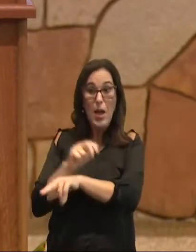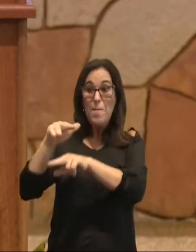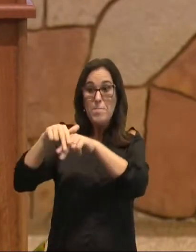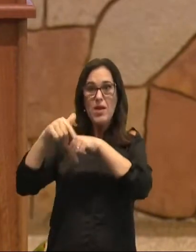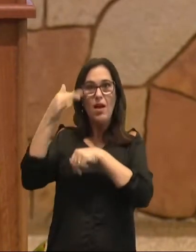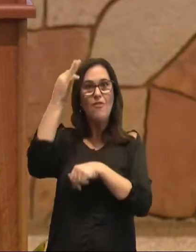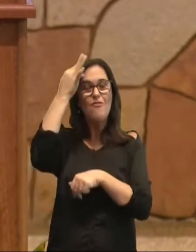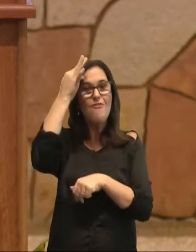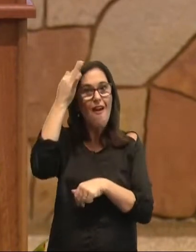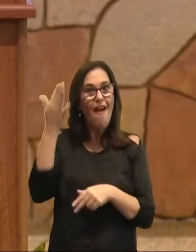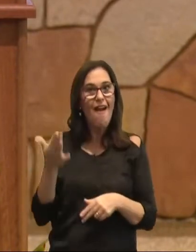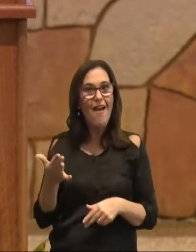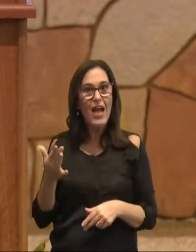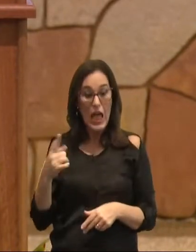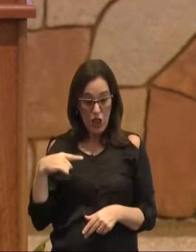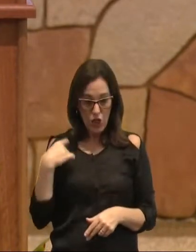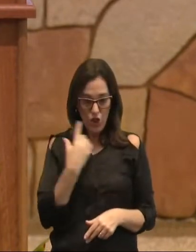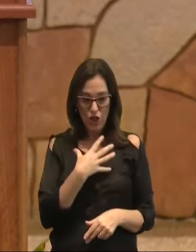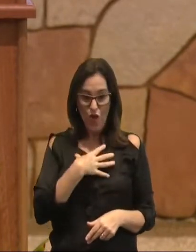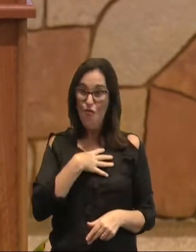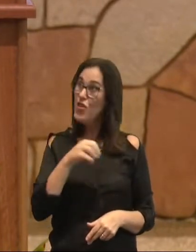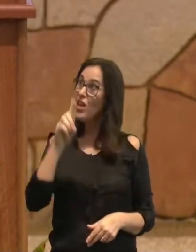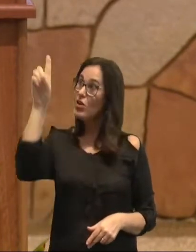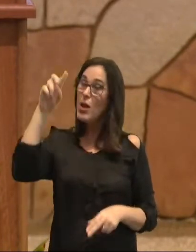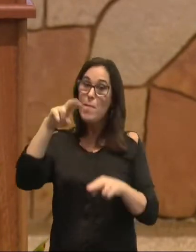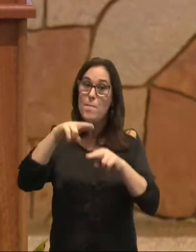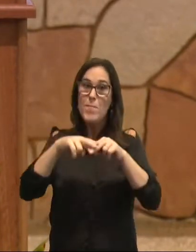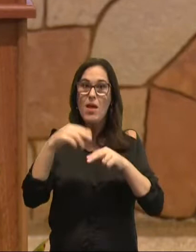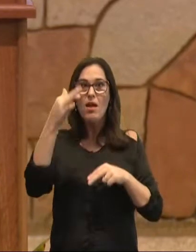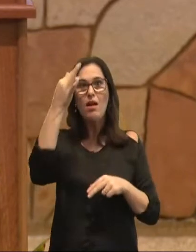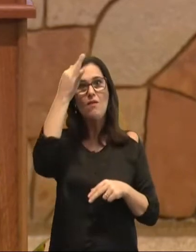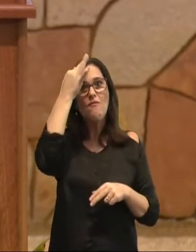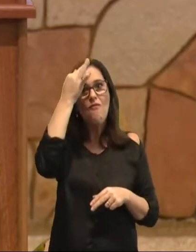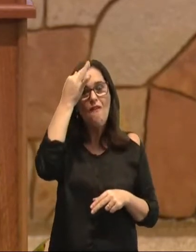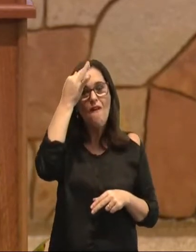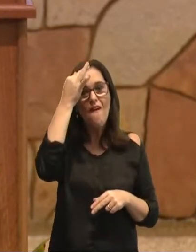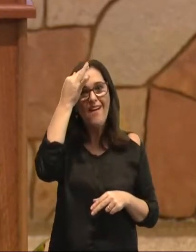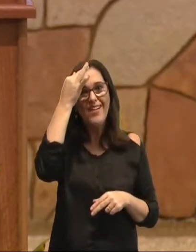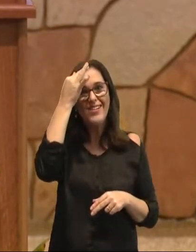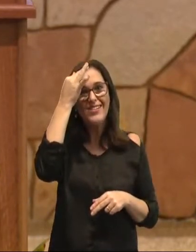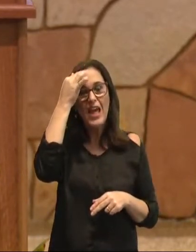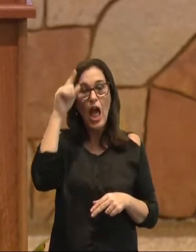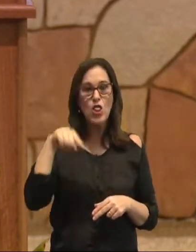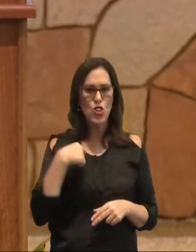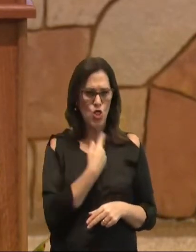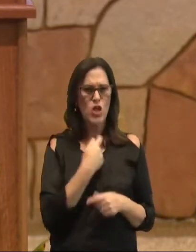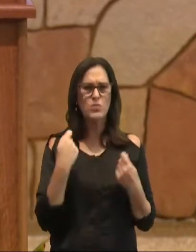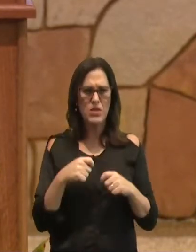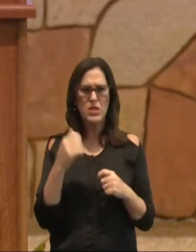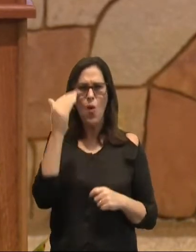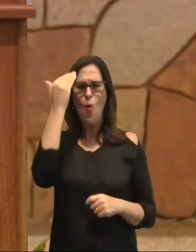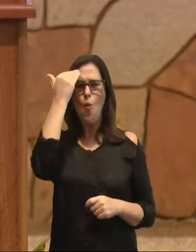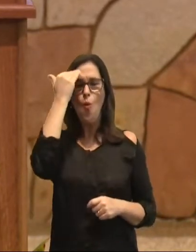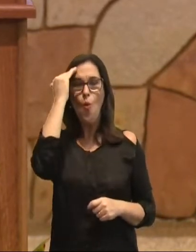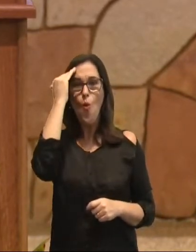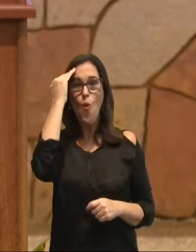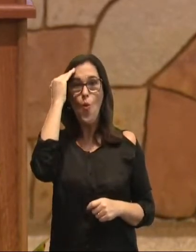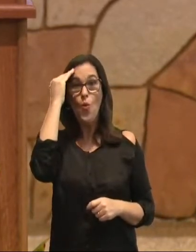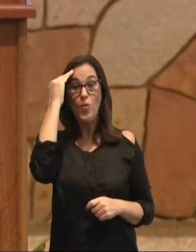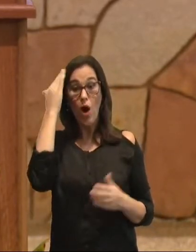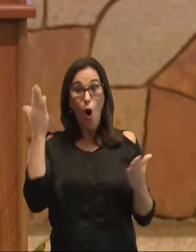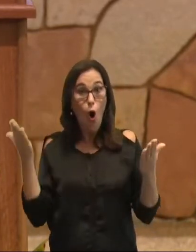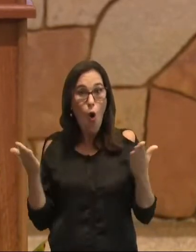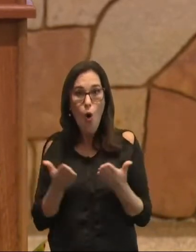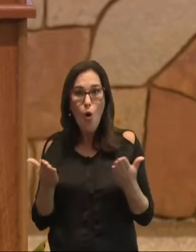fé, e nós somos filhos de Deus, pela fé, assim nós precisamos, compreender, para o nosso tempo,